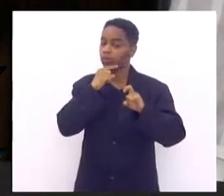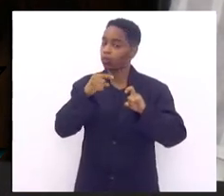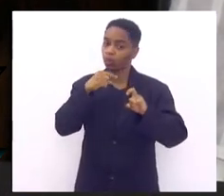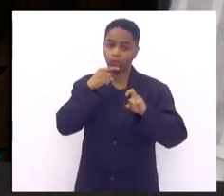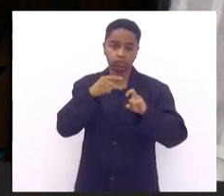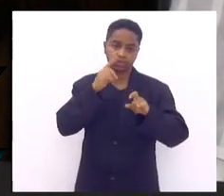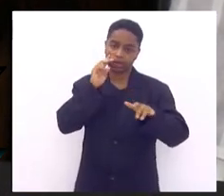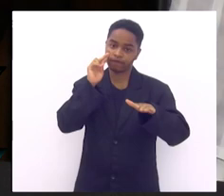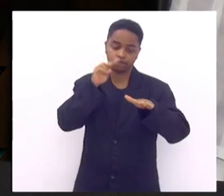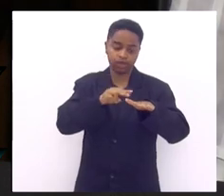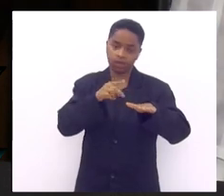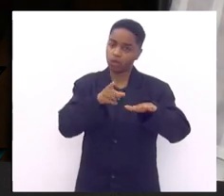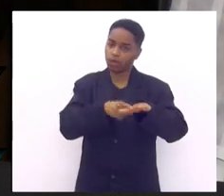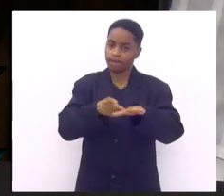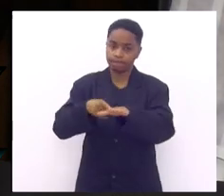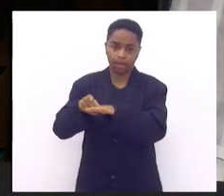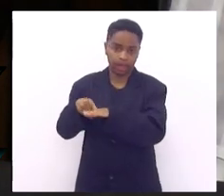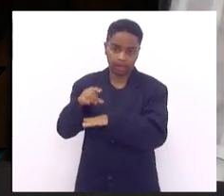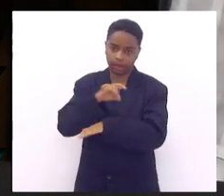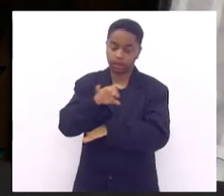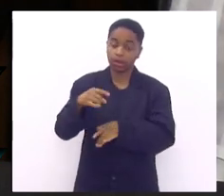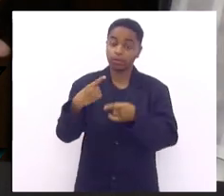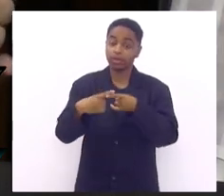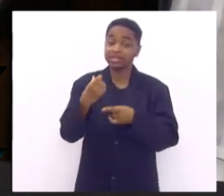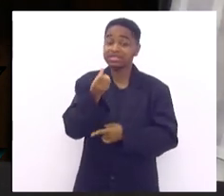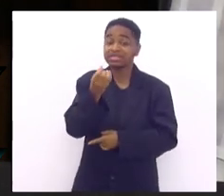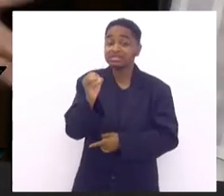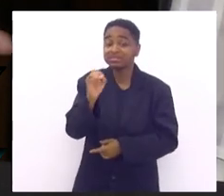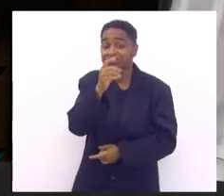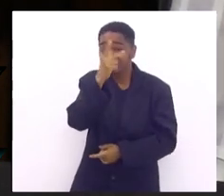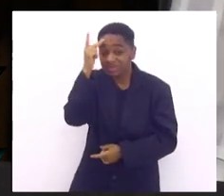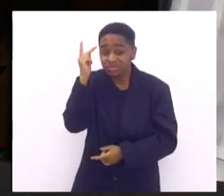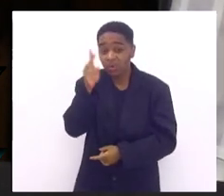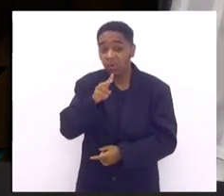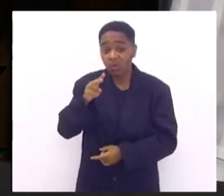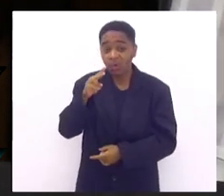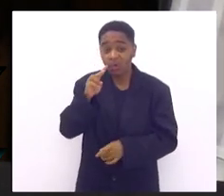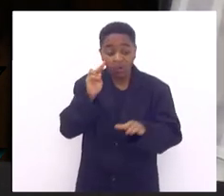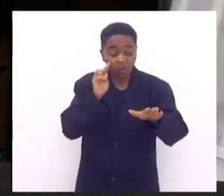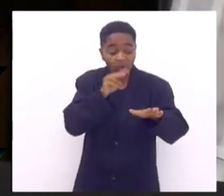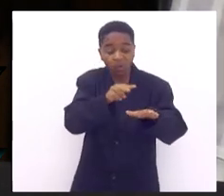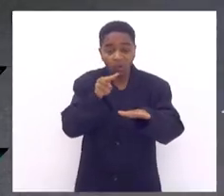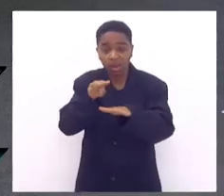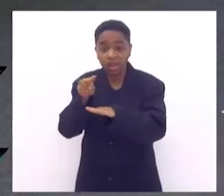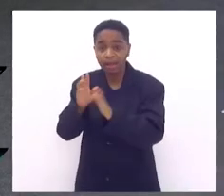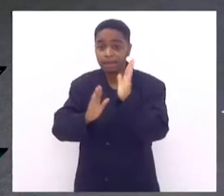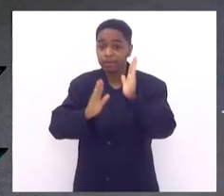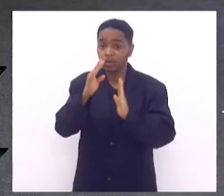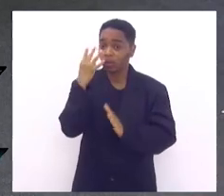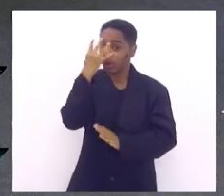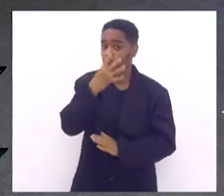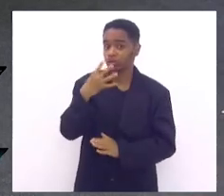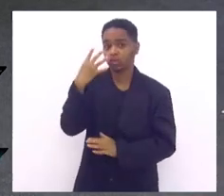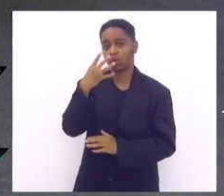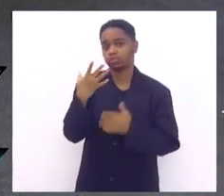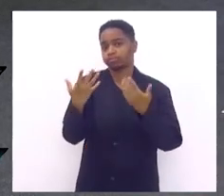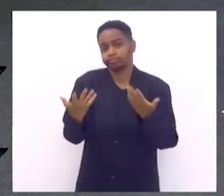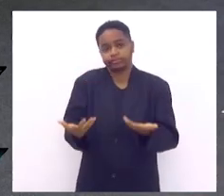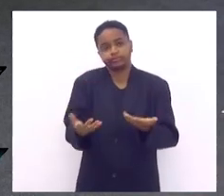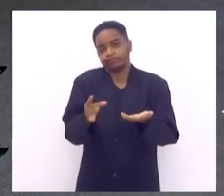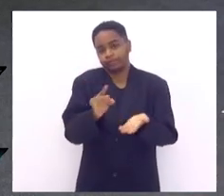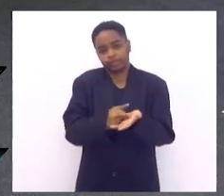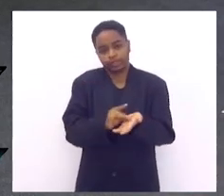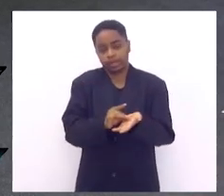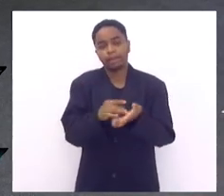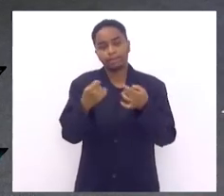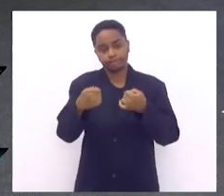de olhar o pé de cada paciente porque são 60 pessoas para ele olhar em 4 horas então teria que ter realmente